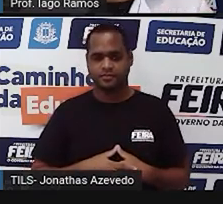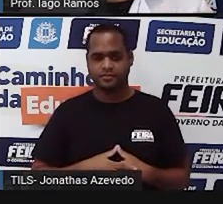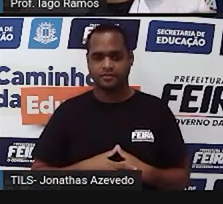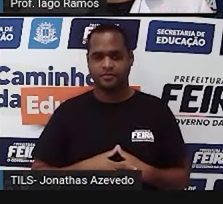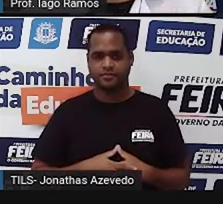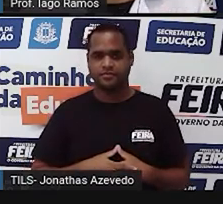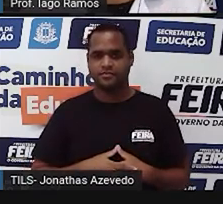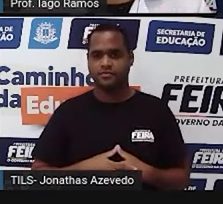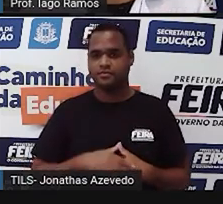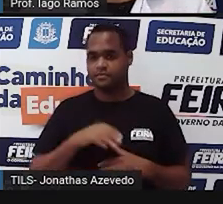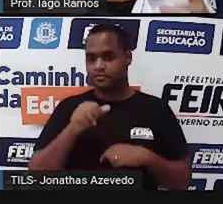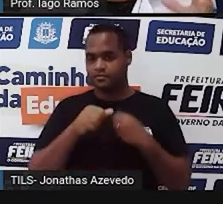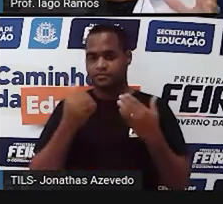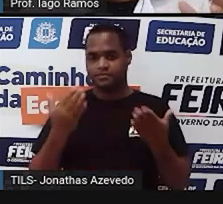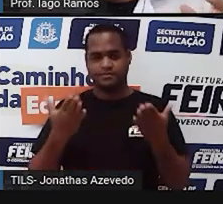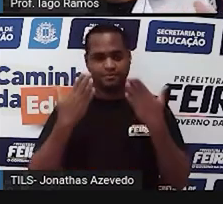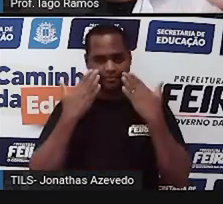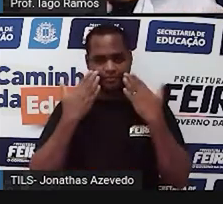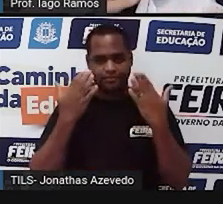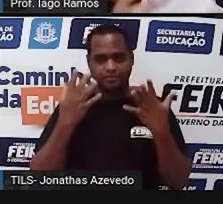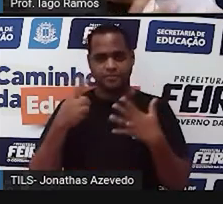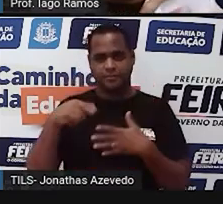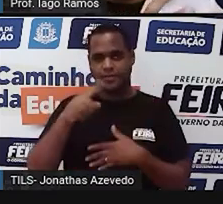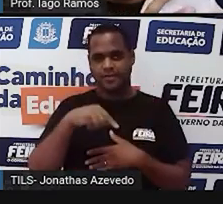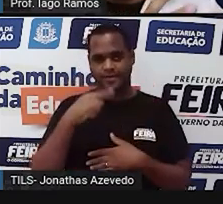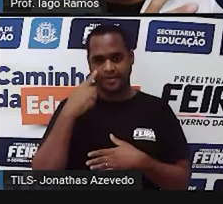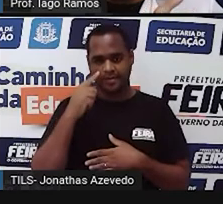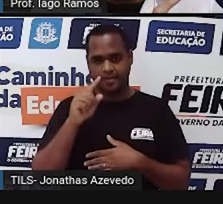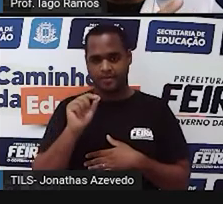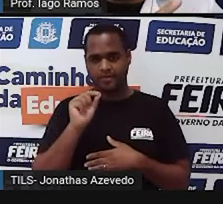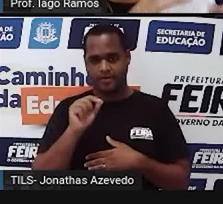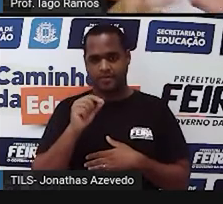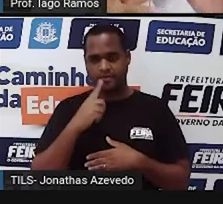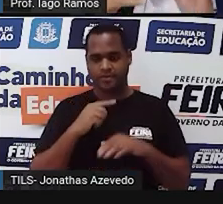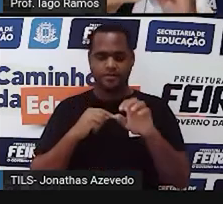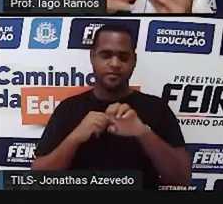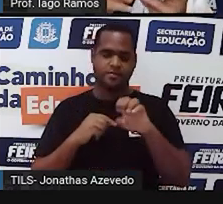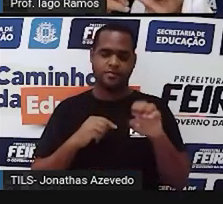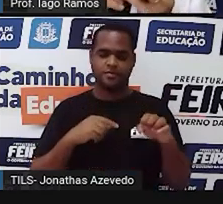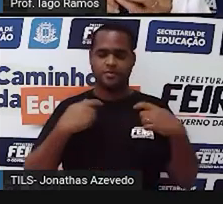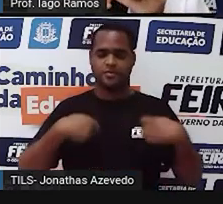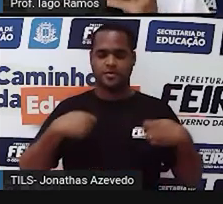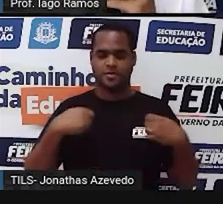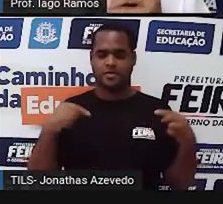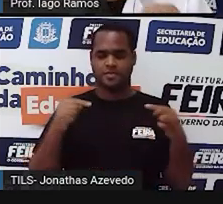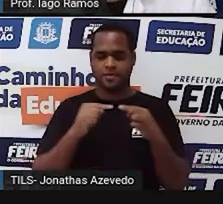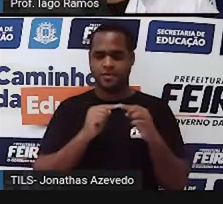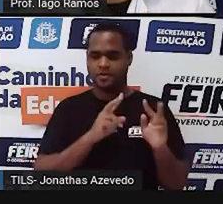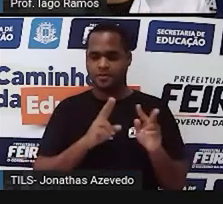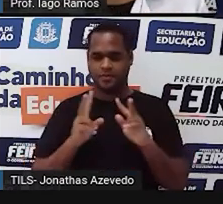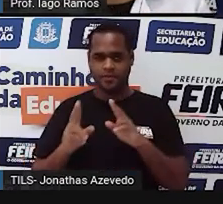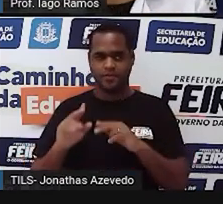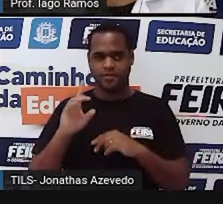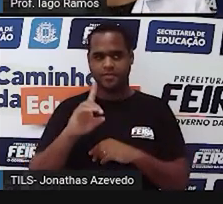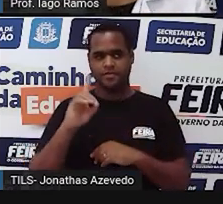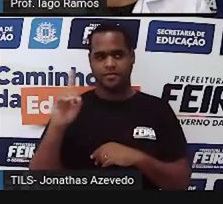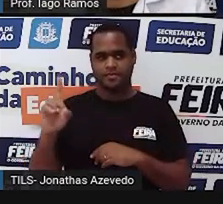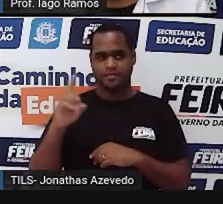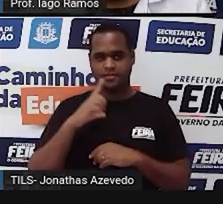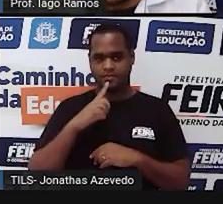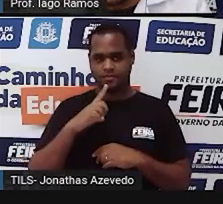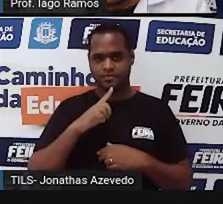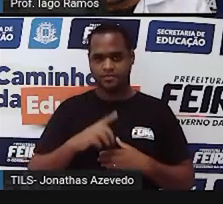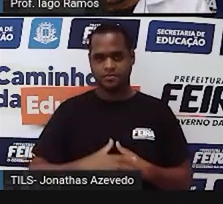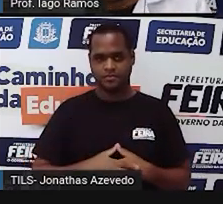E isso diz para nós que o que está do lado esquerdo precisa ser igual ao que está do lado